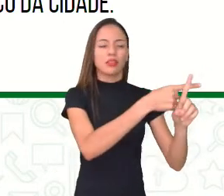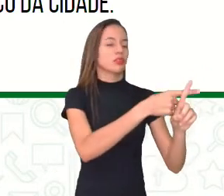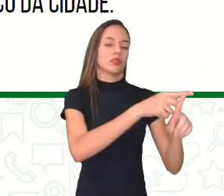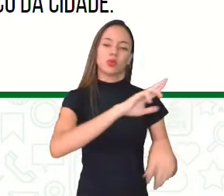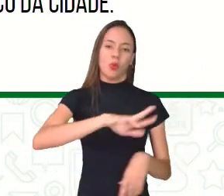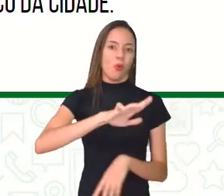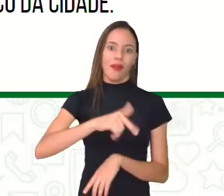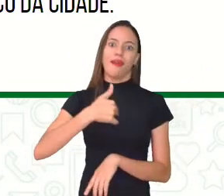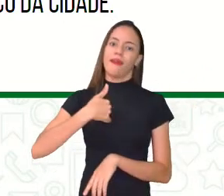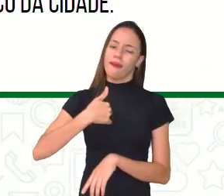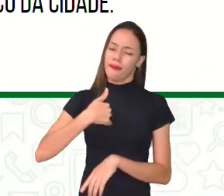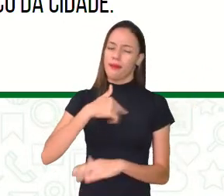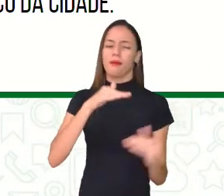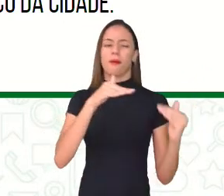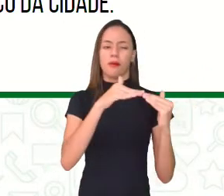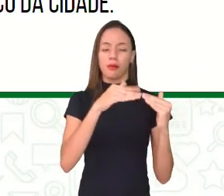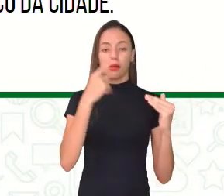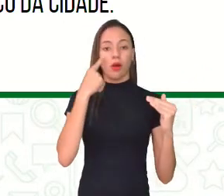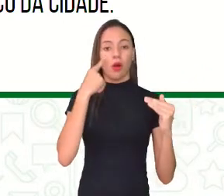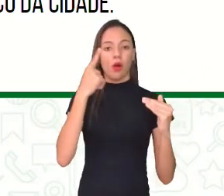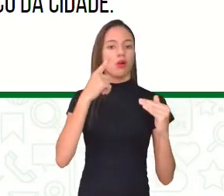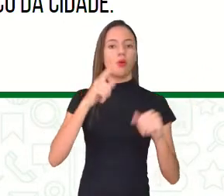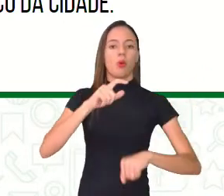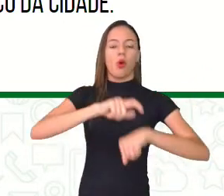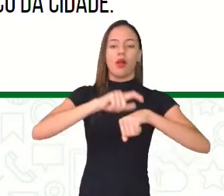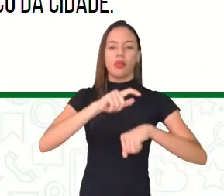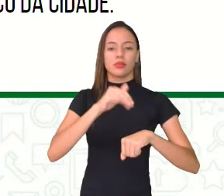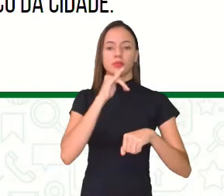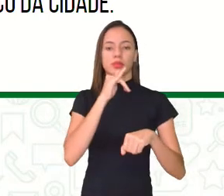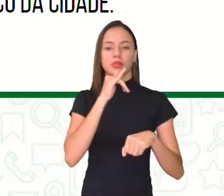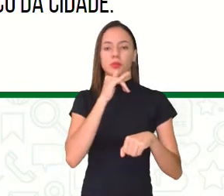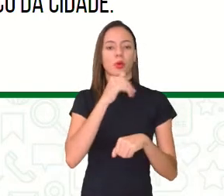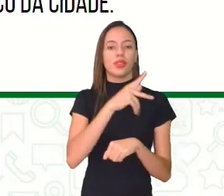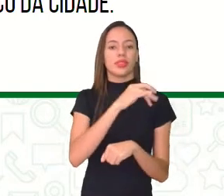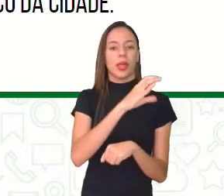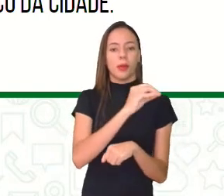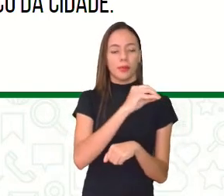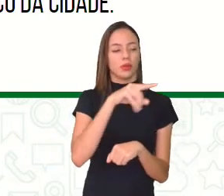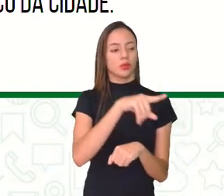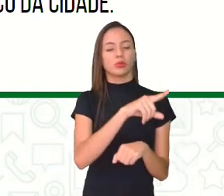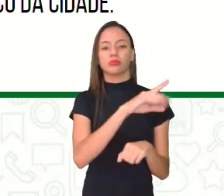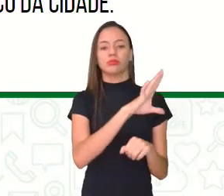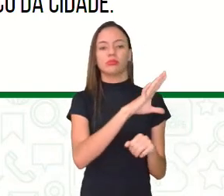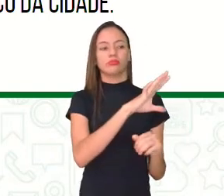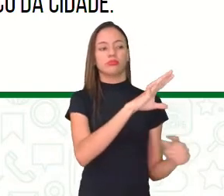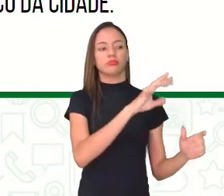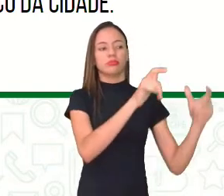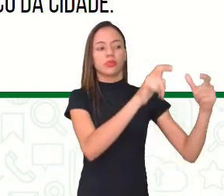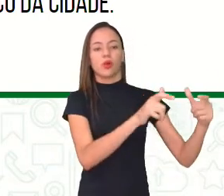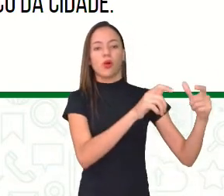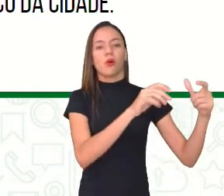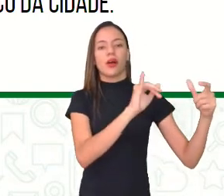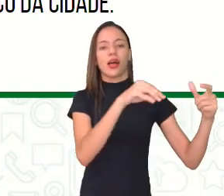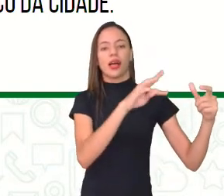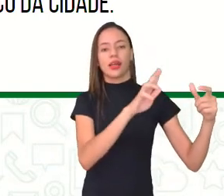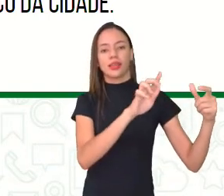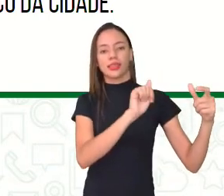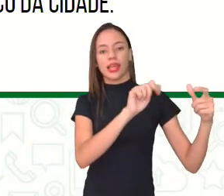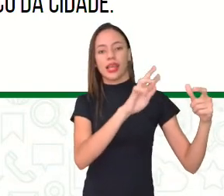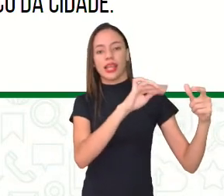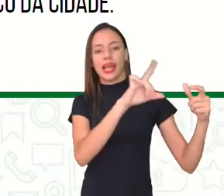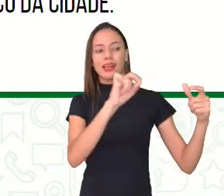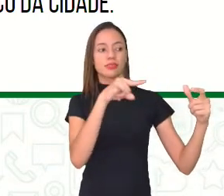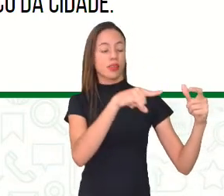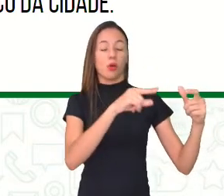caso. A gente pegar um horário de pico no metrô, pegar um horário de pico numa integração de ônibus, a gente sabe que muitas vezes